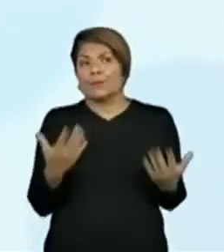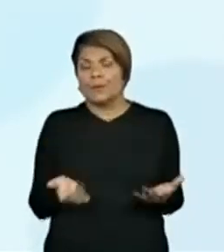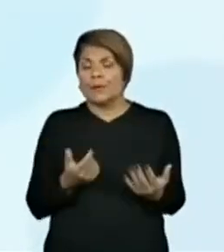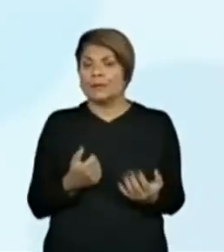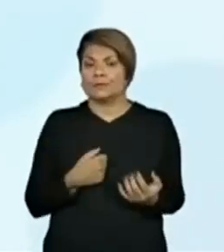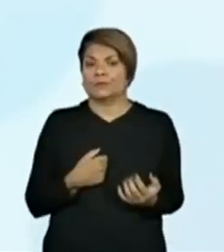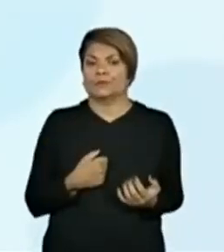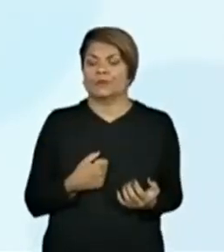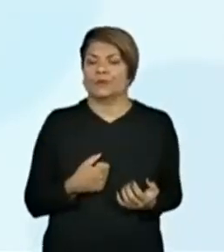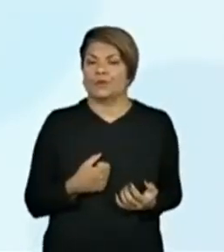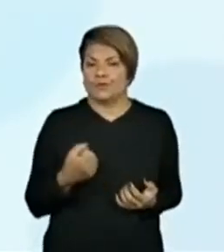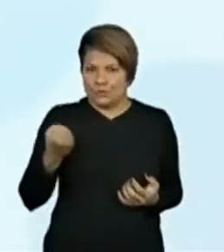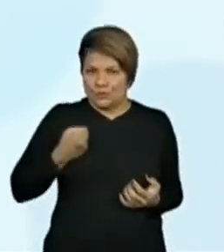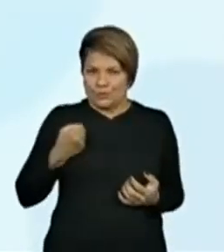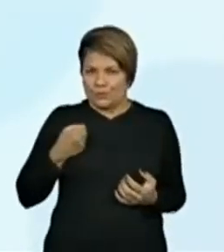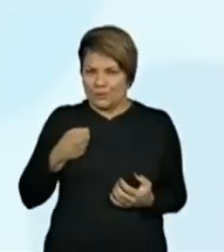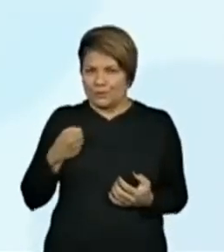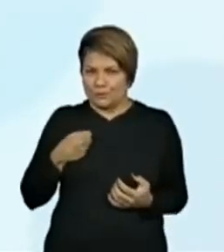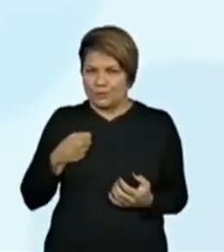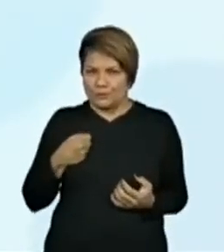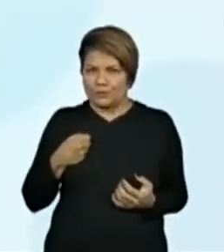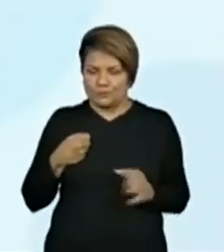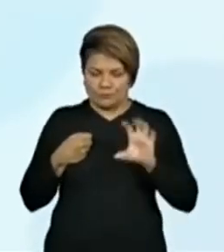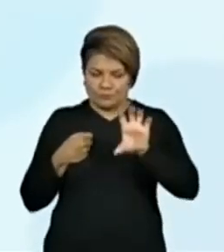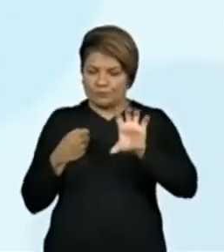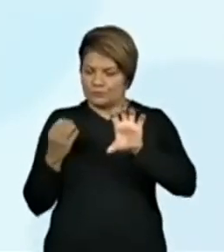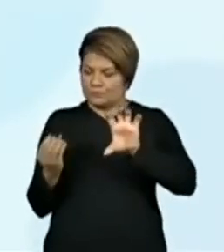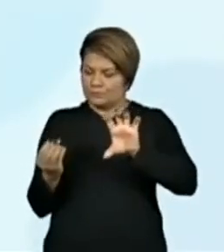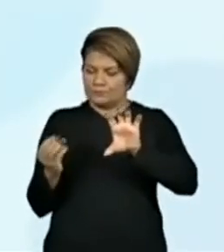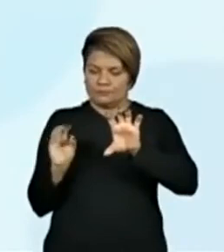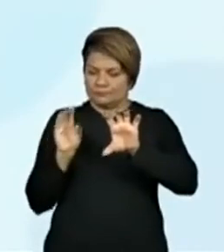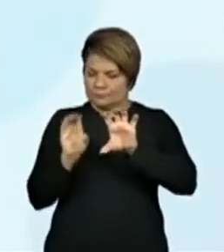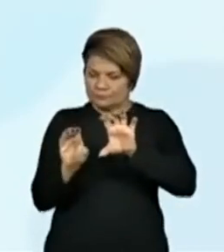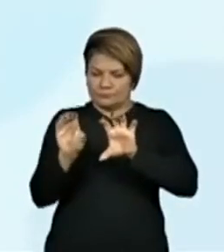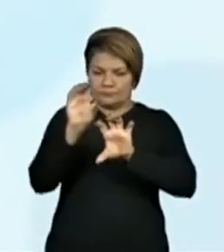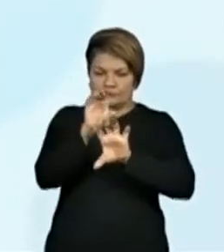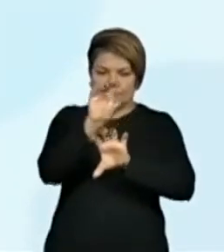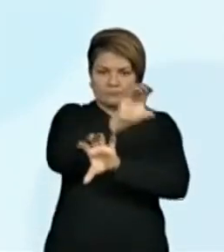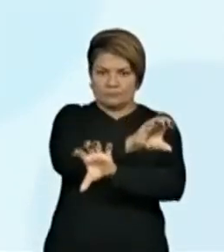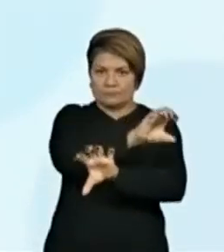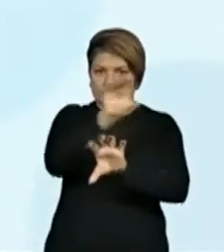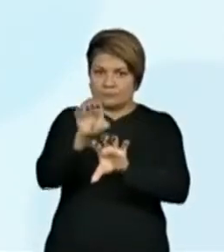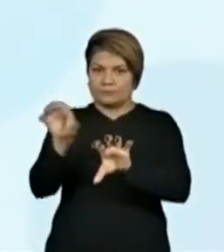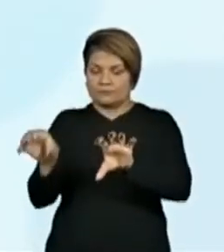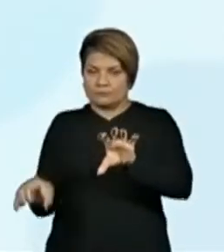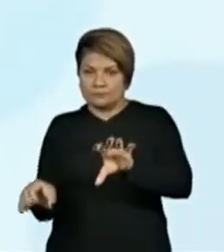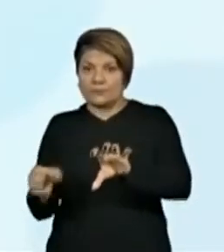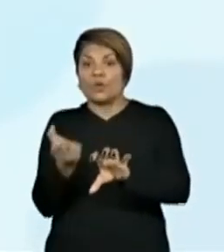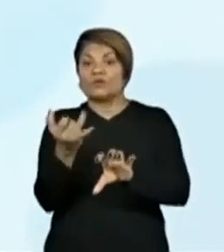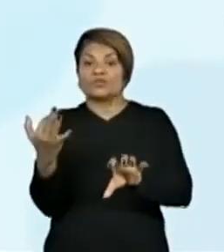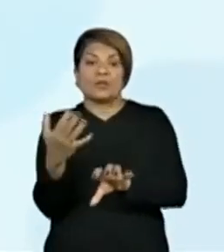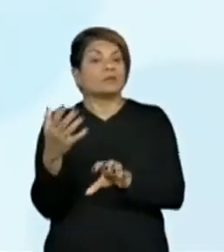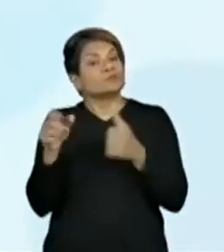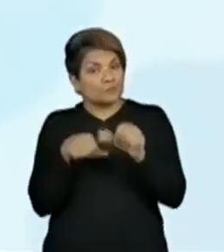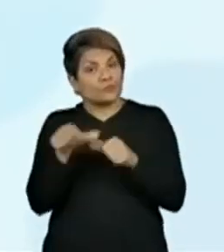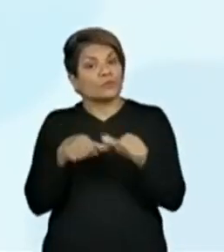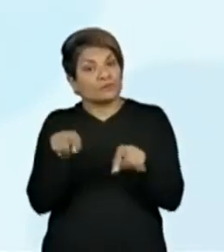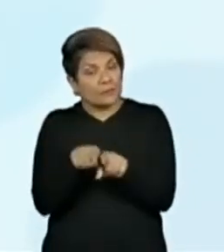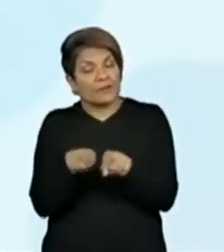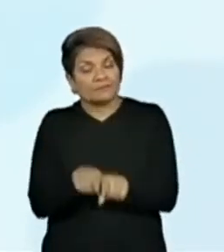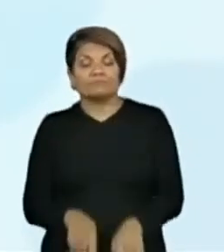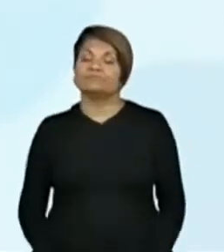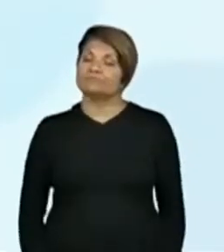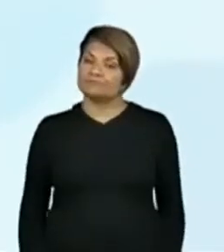o algarismo de posição no número, o valor dele muda também. Muito bem.